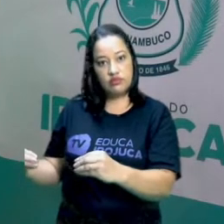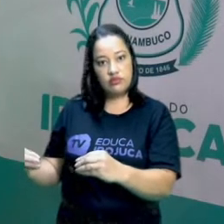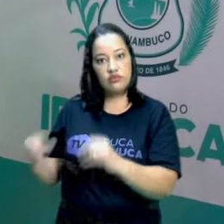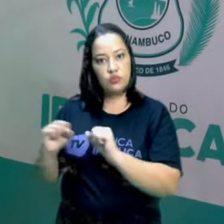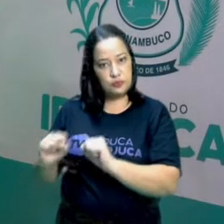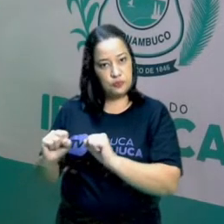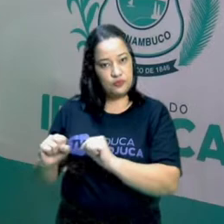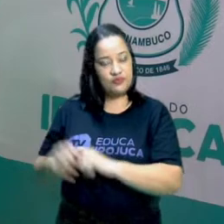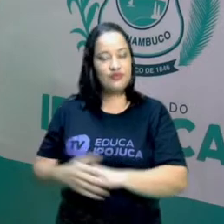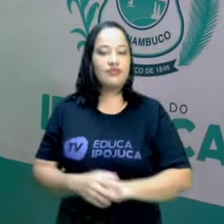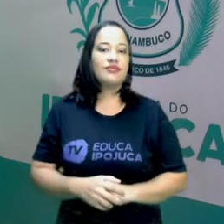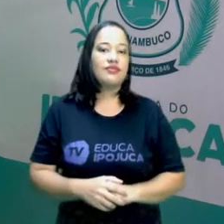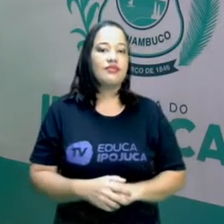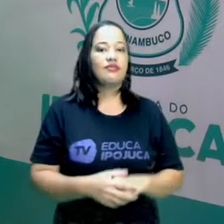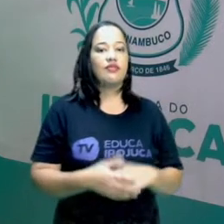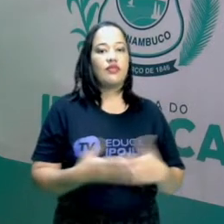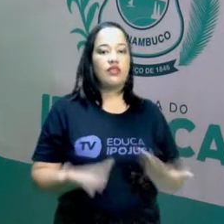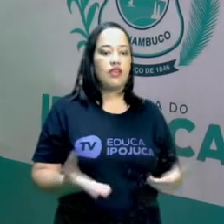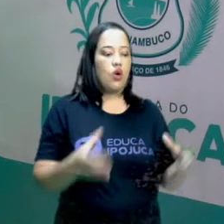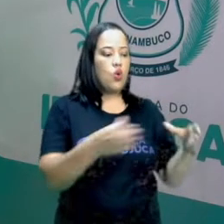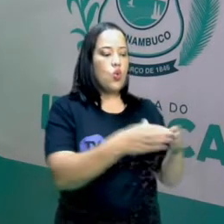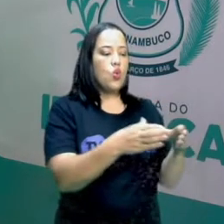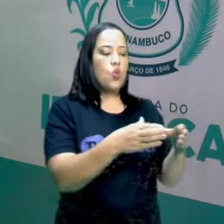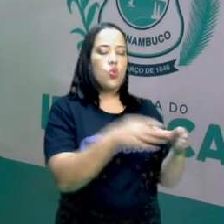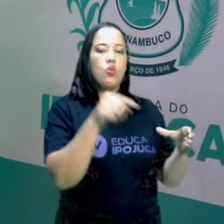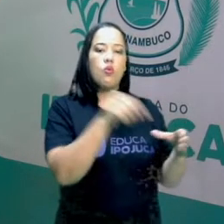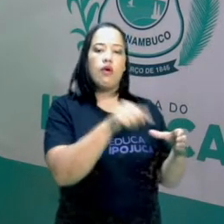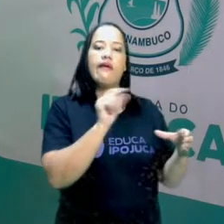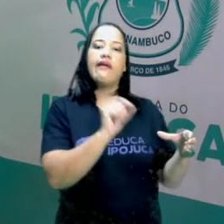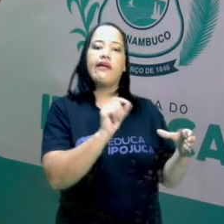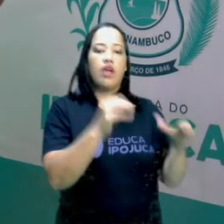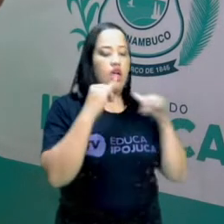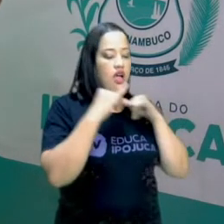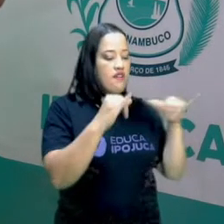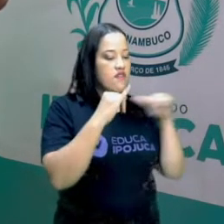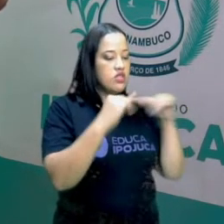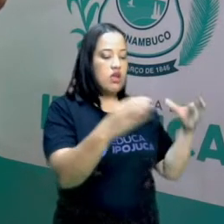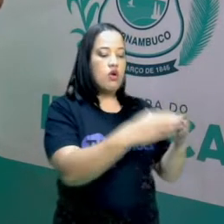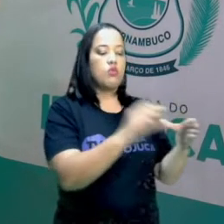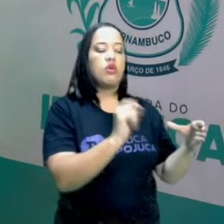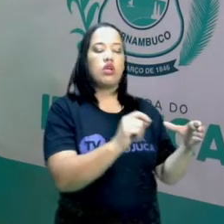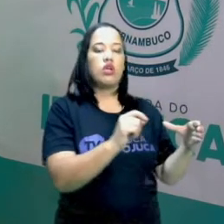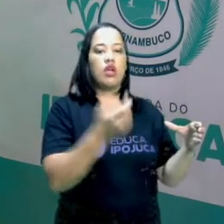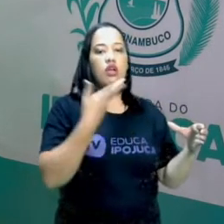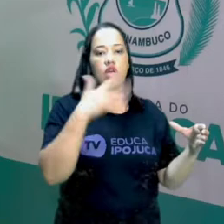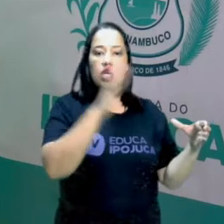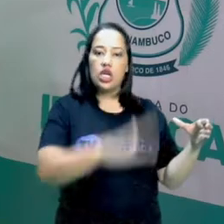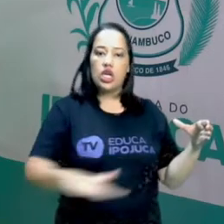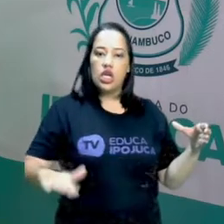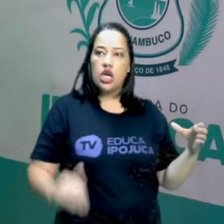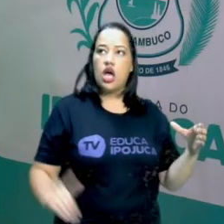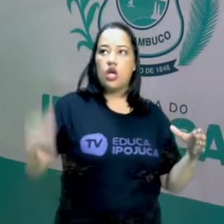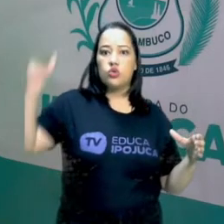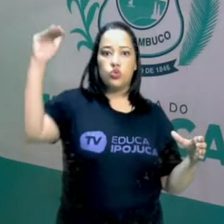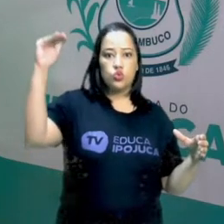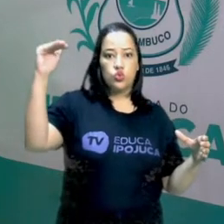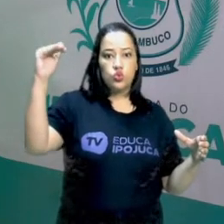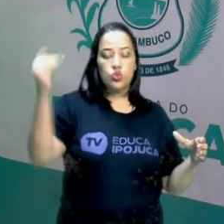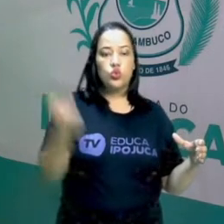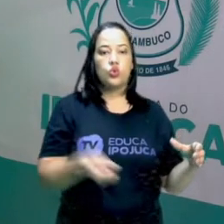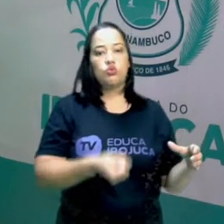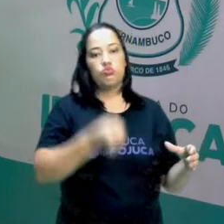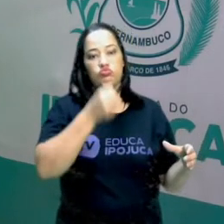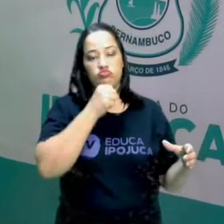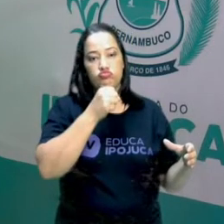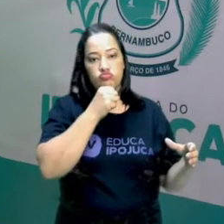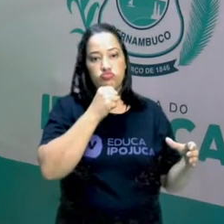Para qual público se destina essa campanha? É para crianças, adultos, idosos, ou para todo